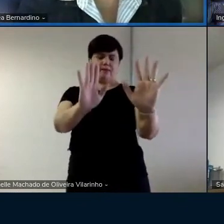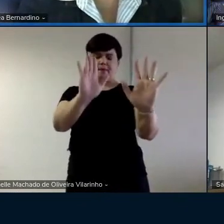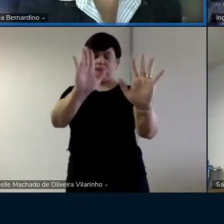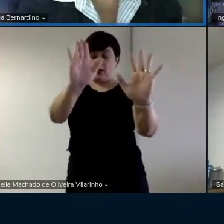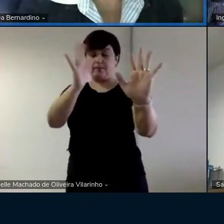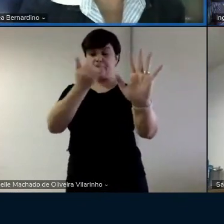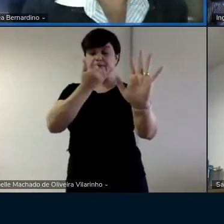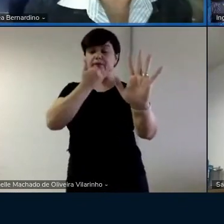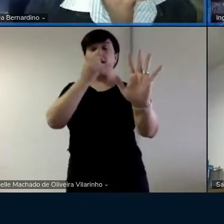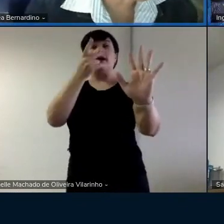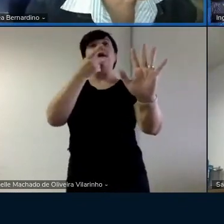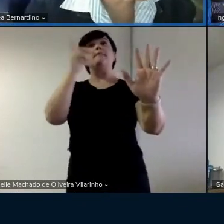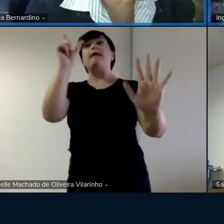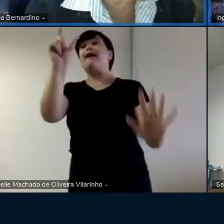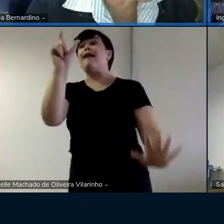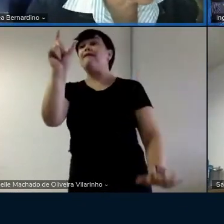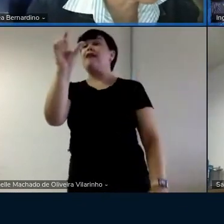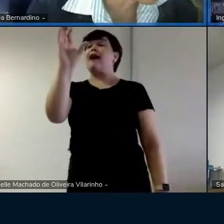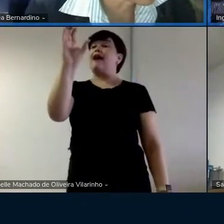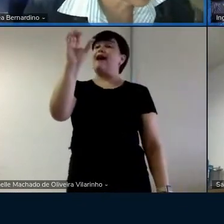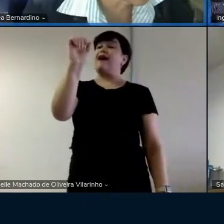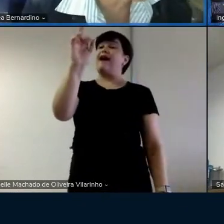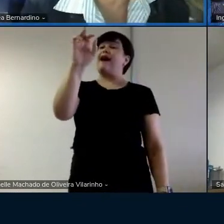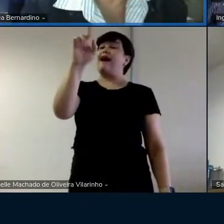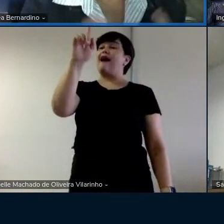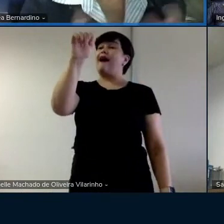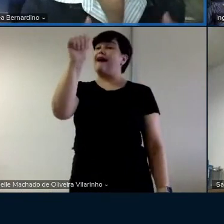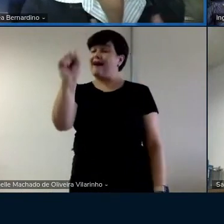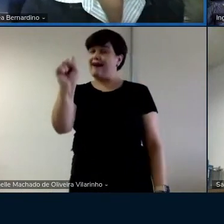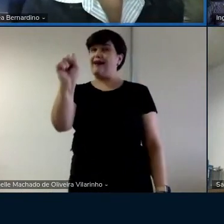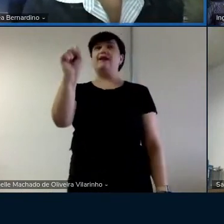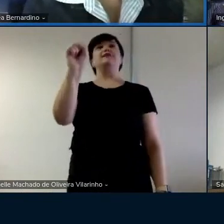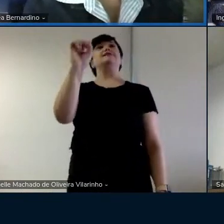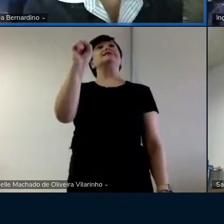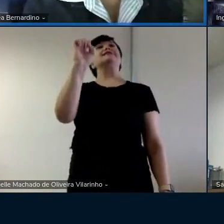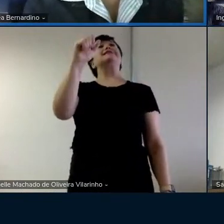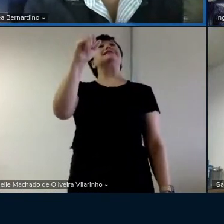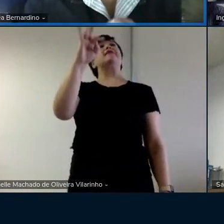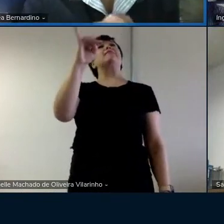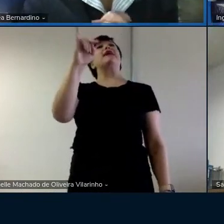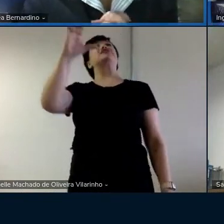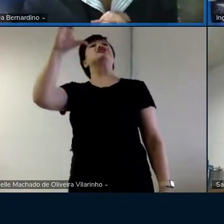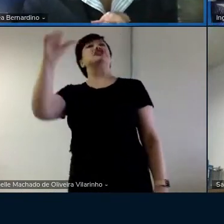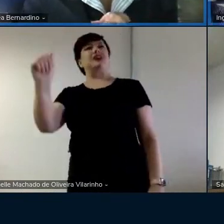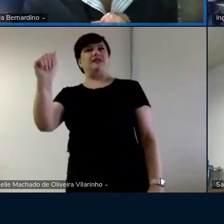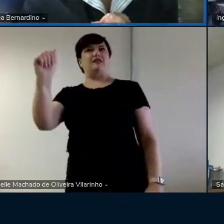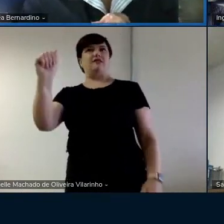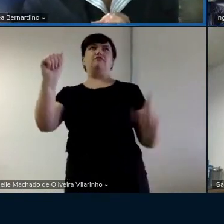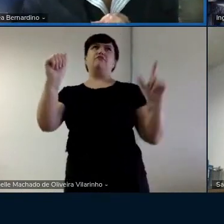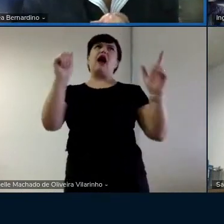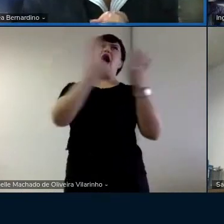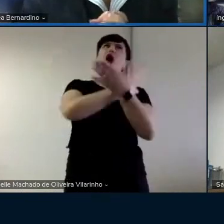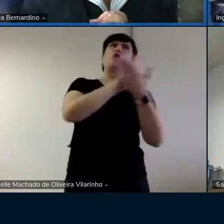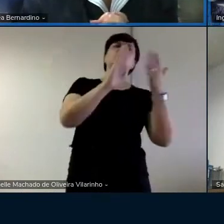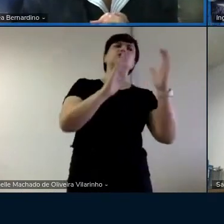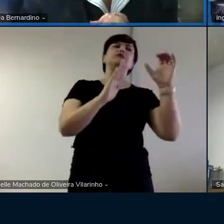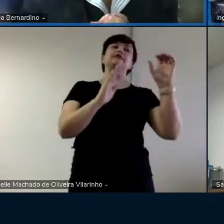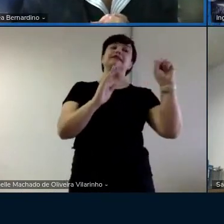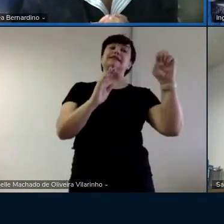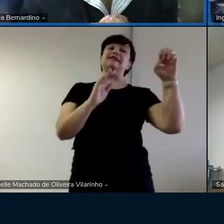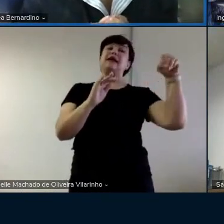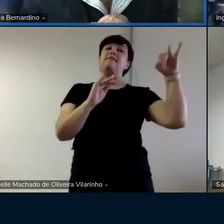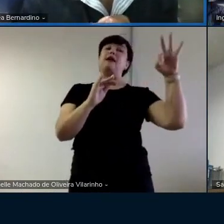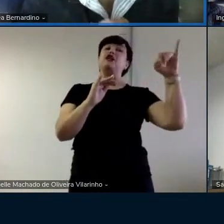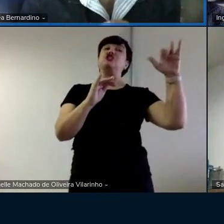semântica, mas aí, tem vários outros lugares, você usa só... Tem semânticas. Para mim, ficam